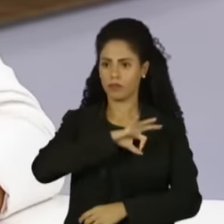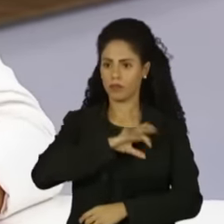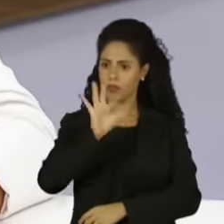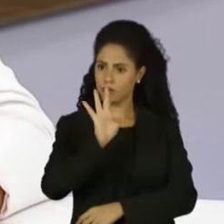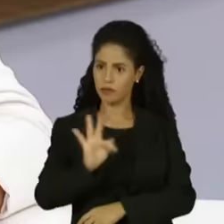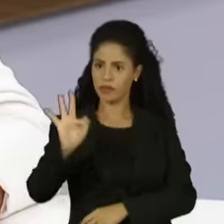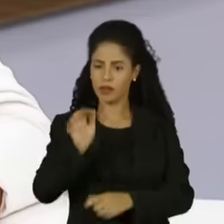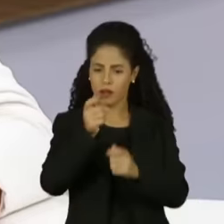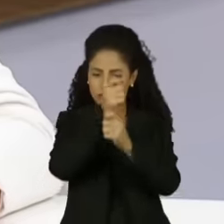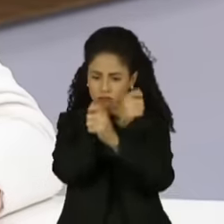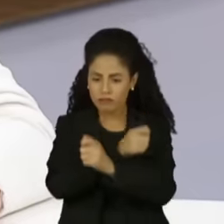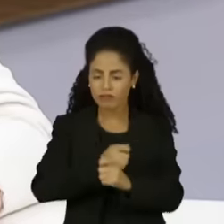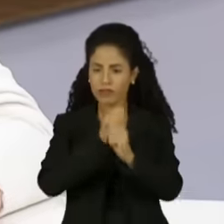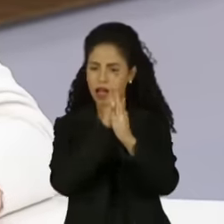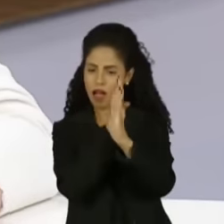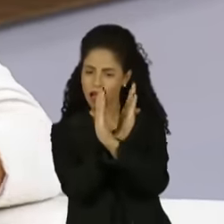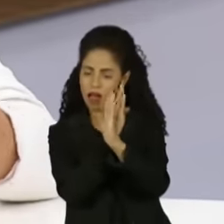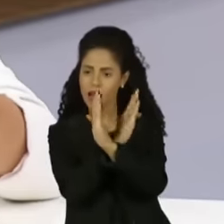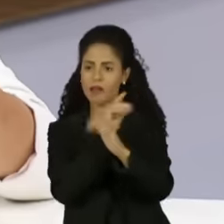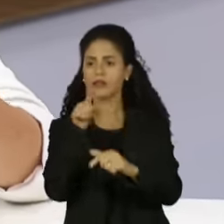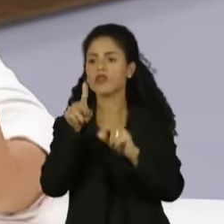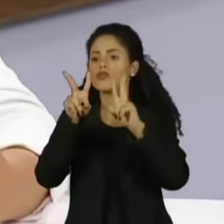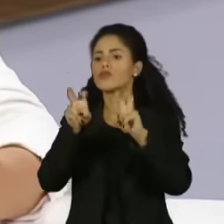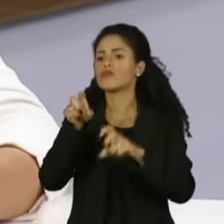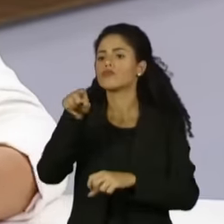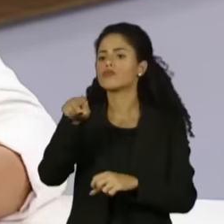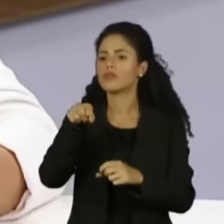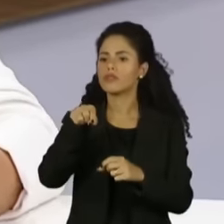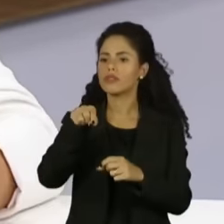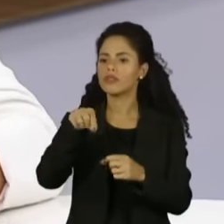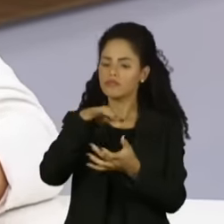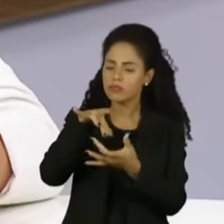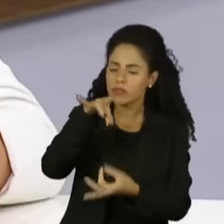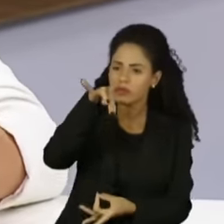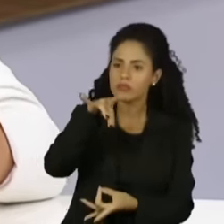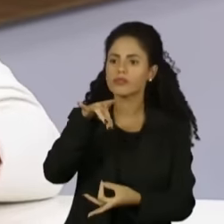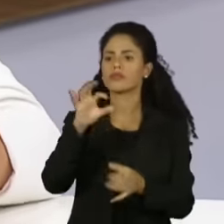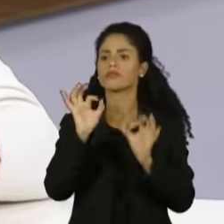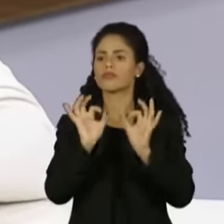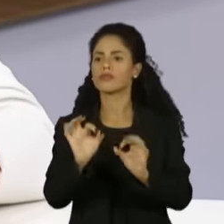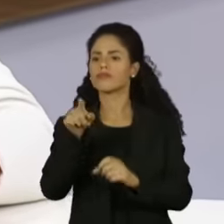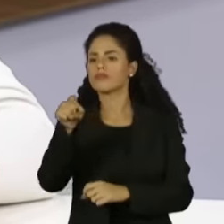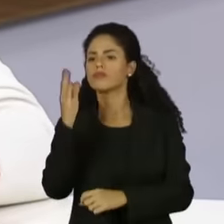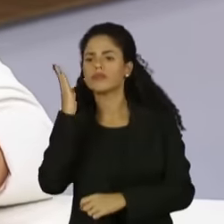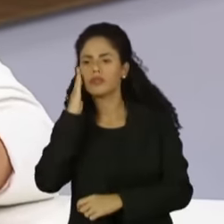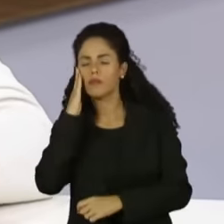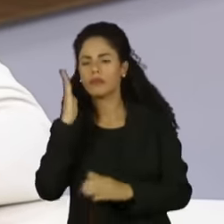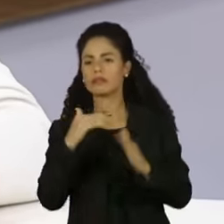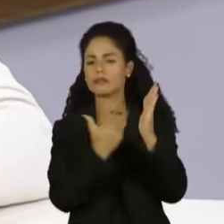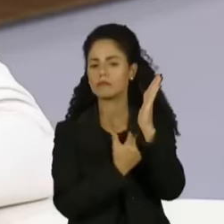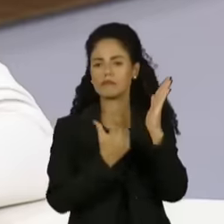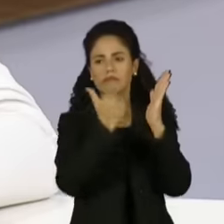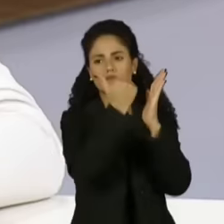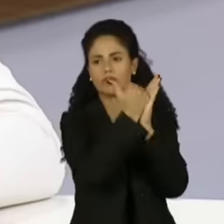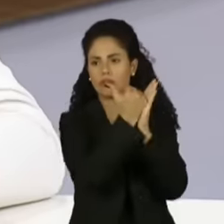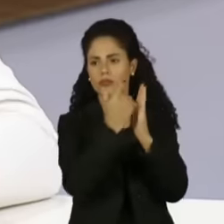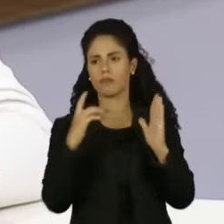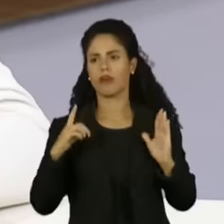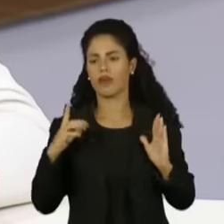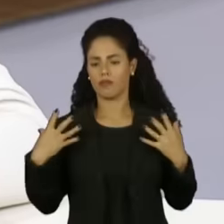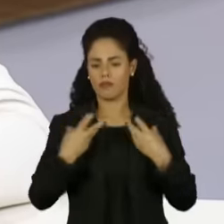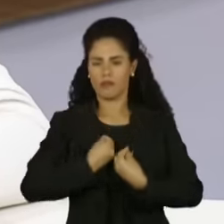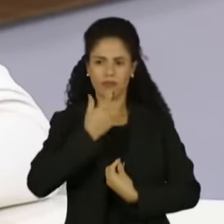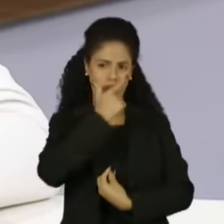a ABIN, o senhor tem falado muito de normalidade democrática, do que o senhor considera excessos do ministro Alexandre de Moraes,